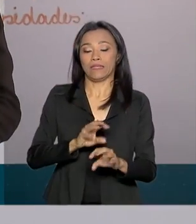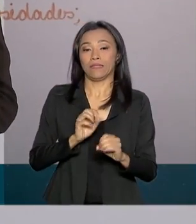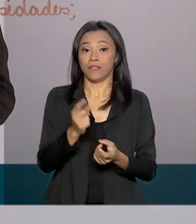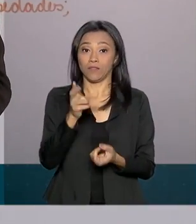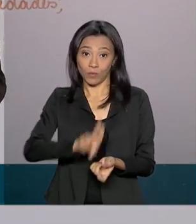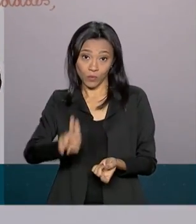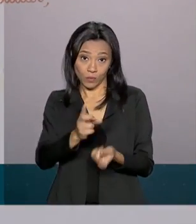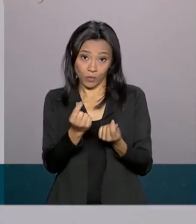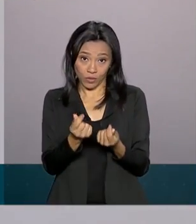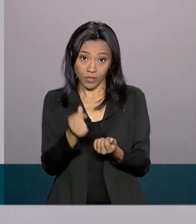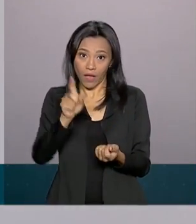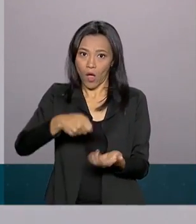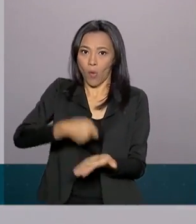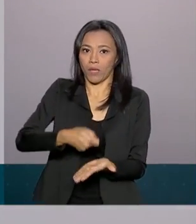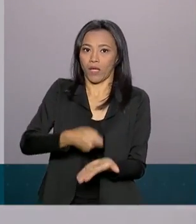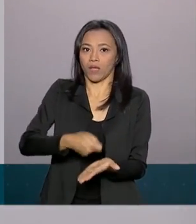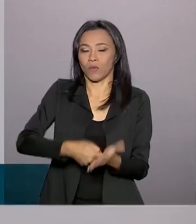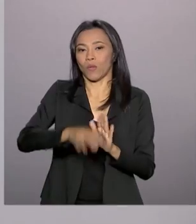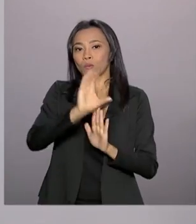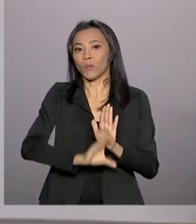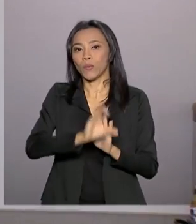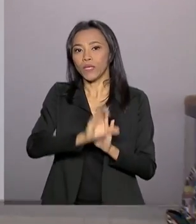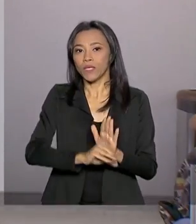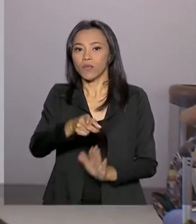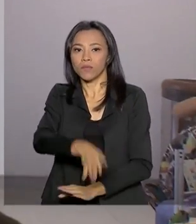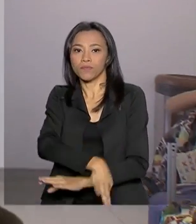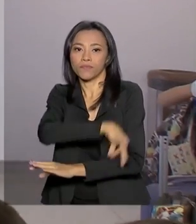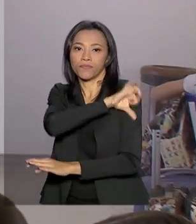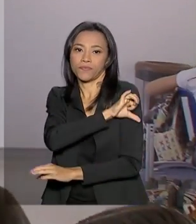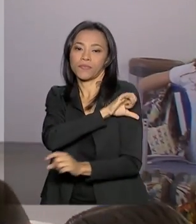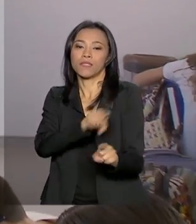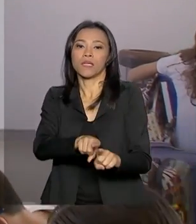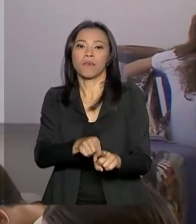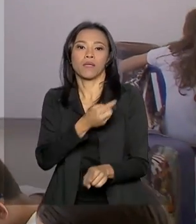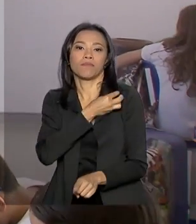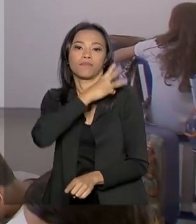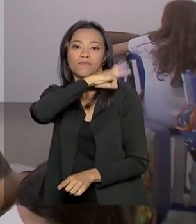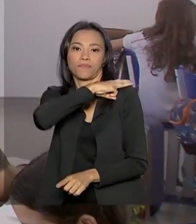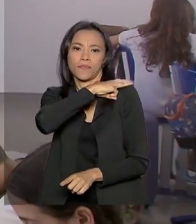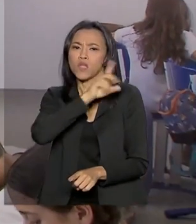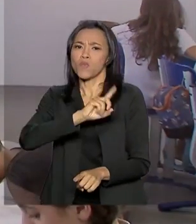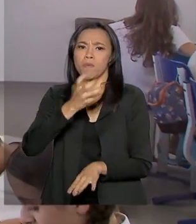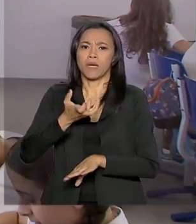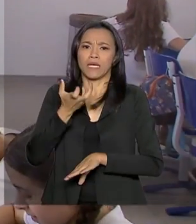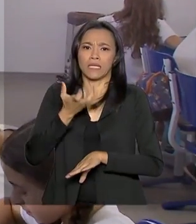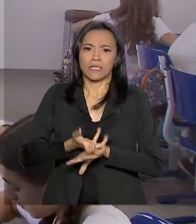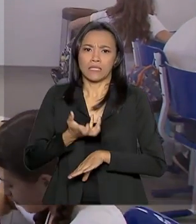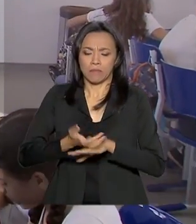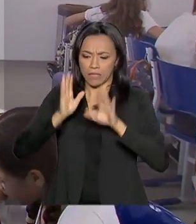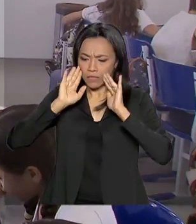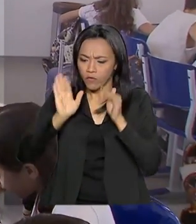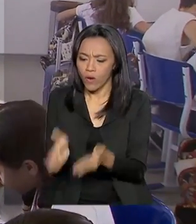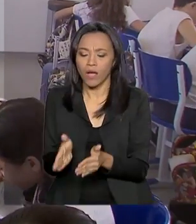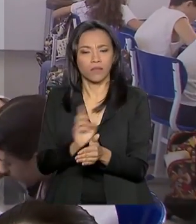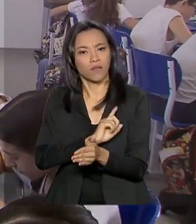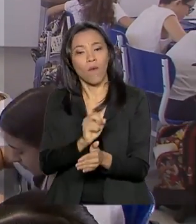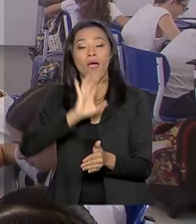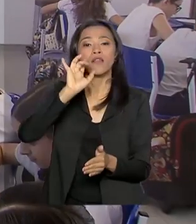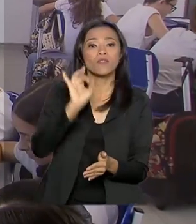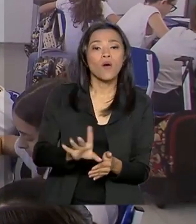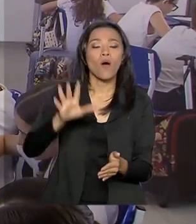obrigatória nos currículos dos ensinos fundamental e médio, mas não como uma matéria específica. Ela deve ser